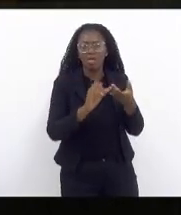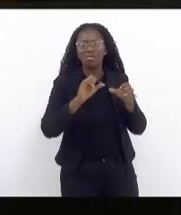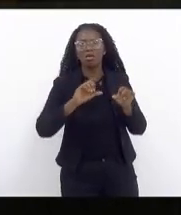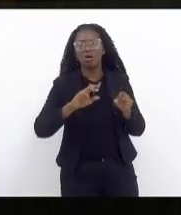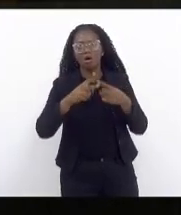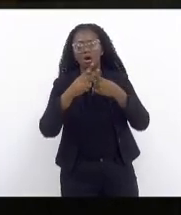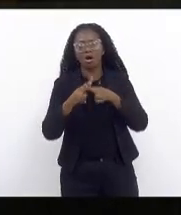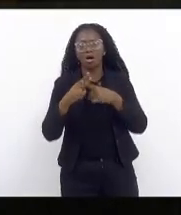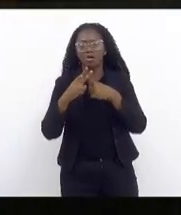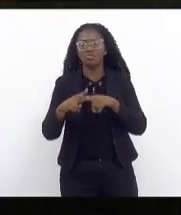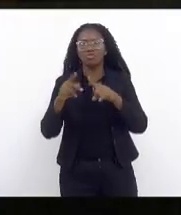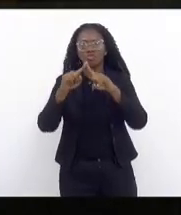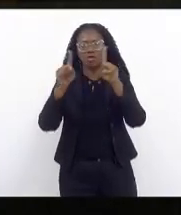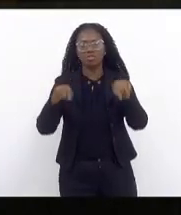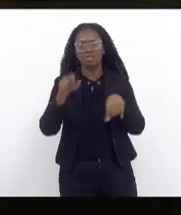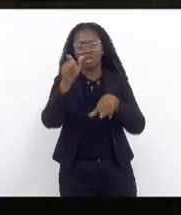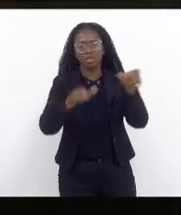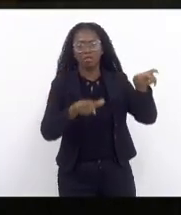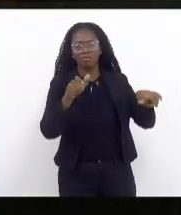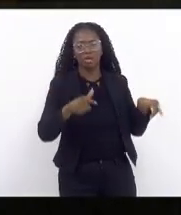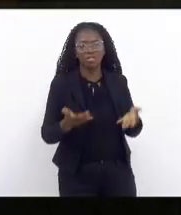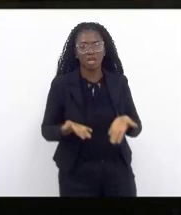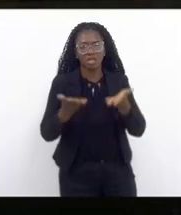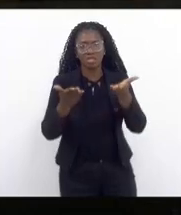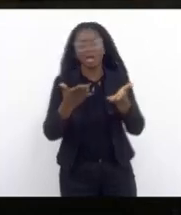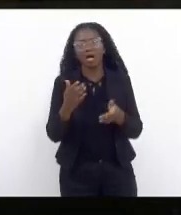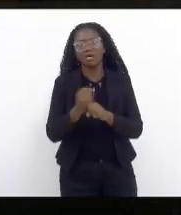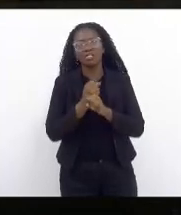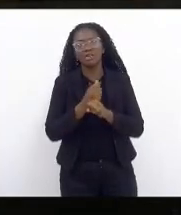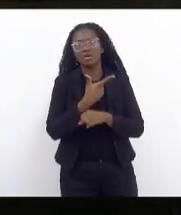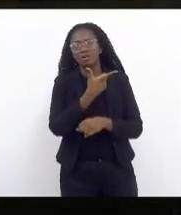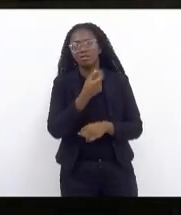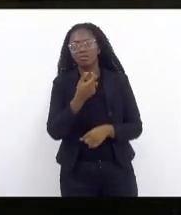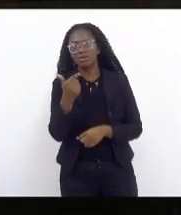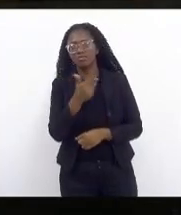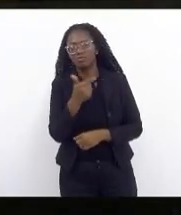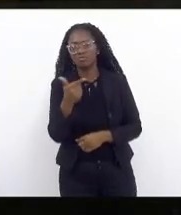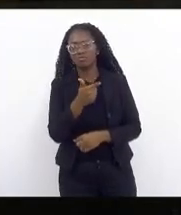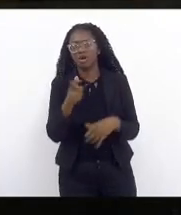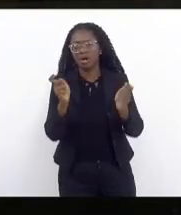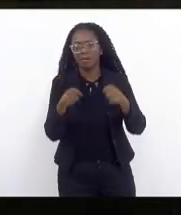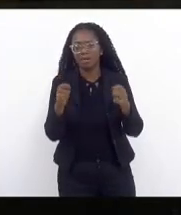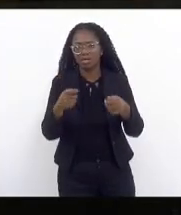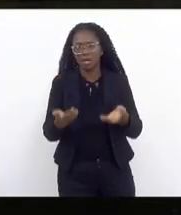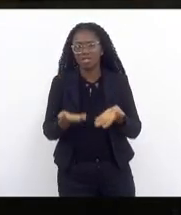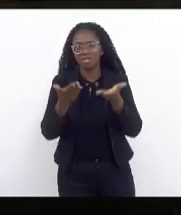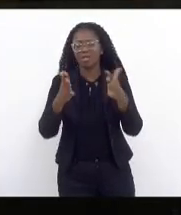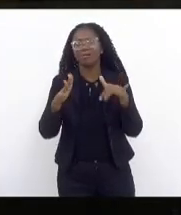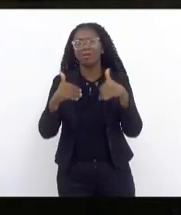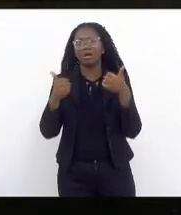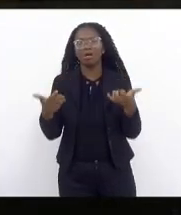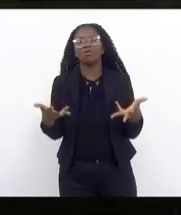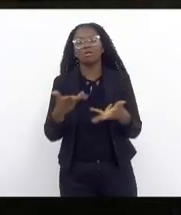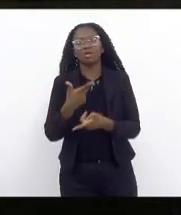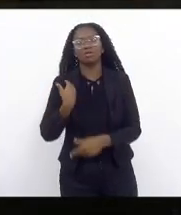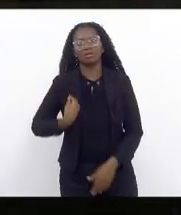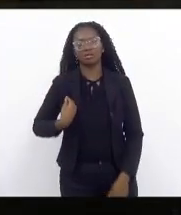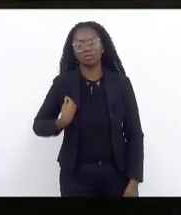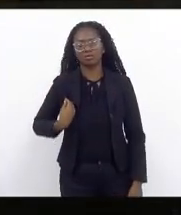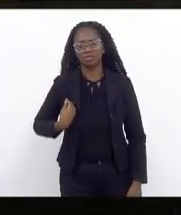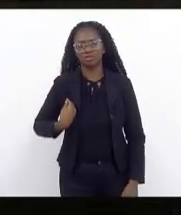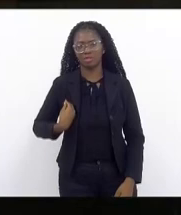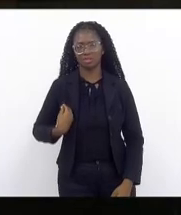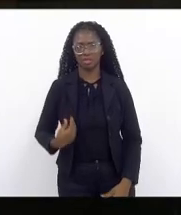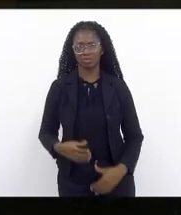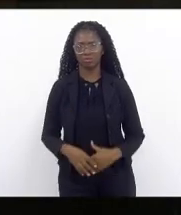entrega o Rio de Janeiro neste ano de 22 com a capacidade de devolver dignidade e qualidade de vida ao povo